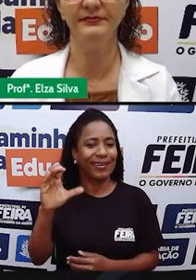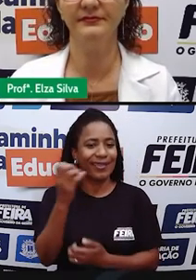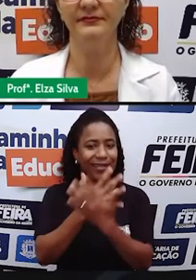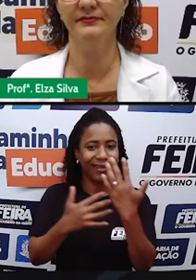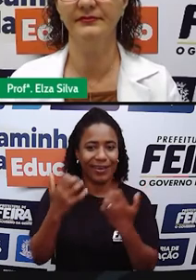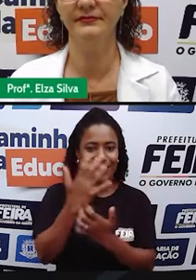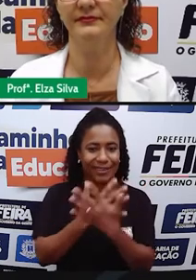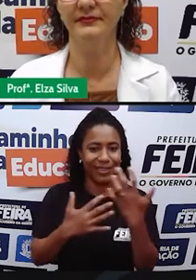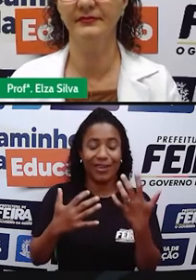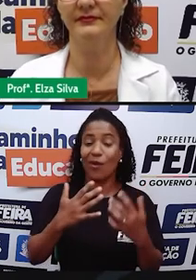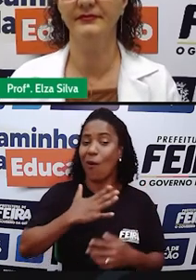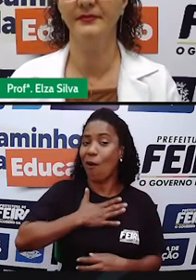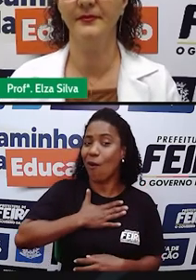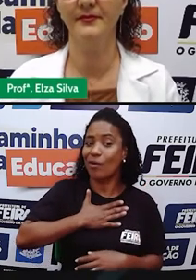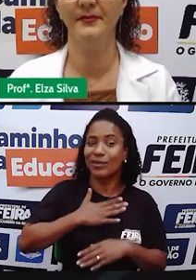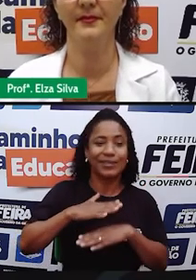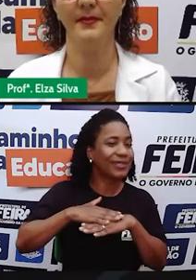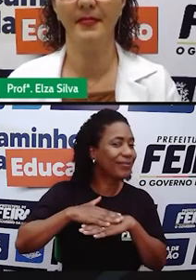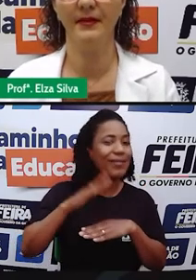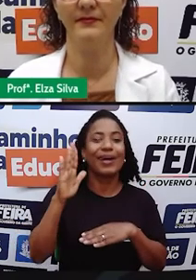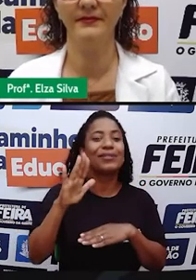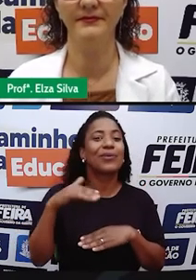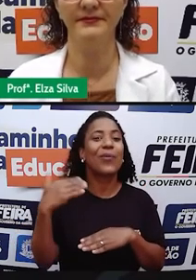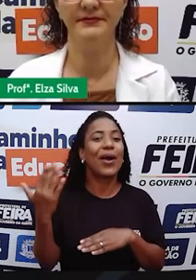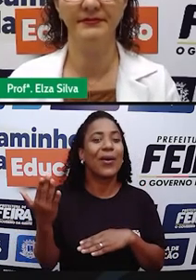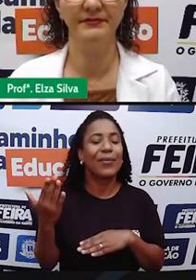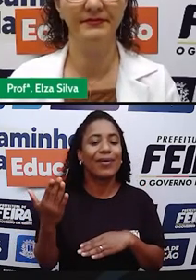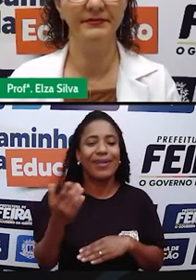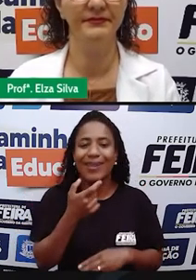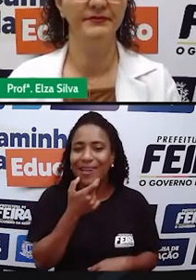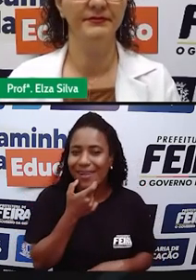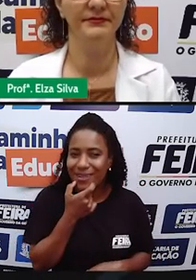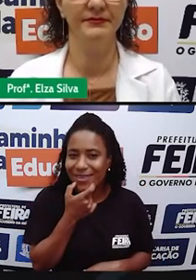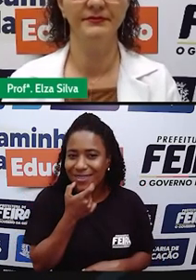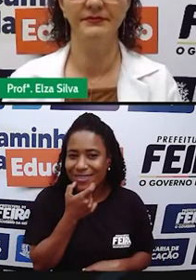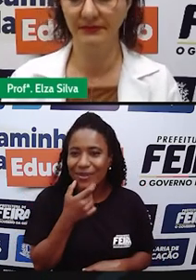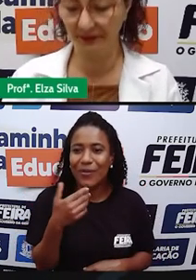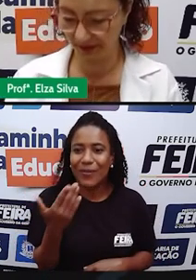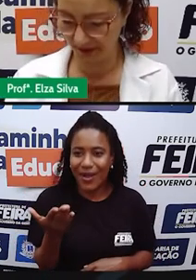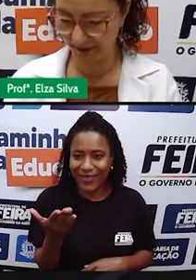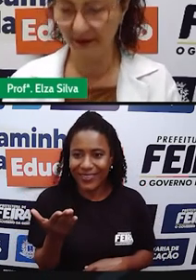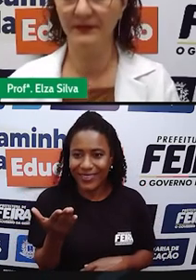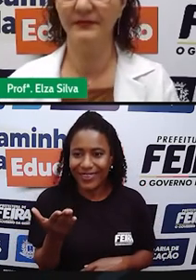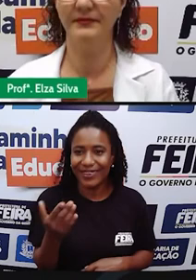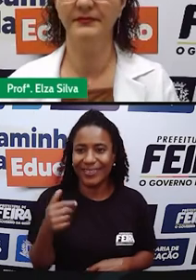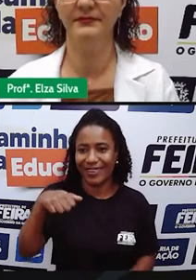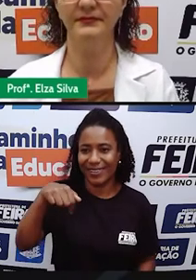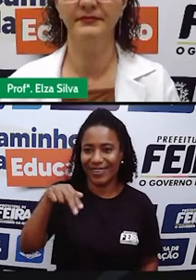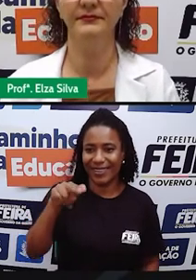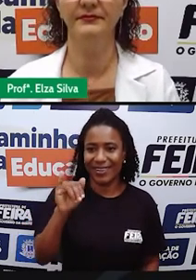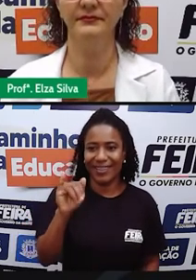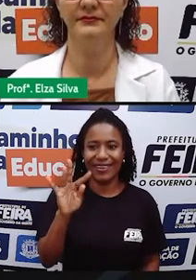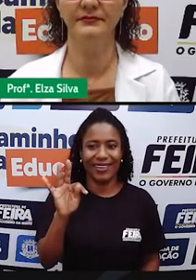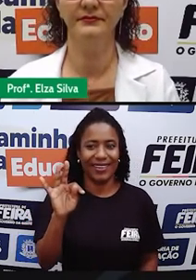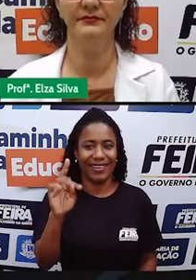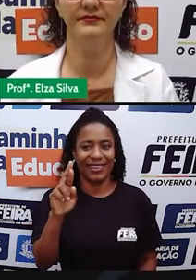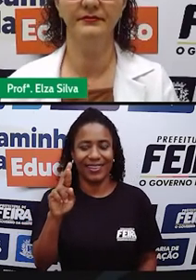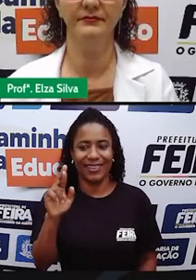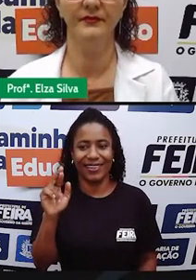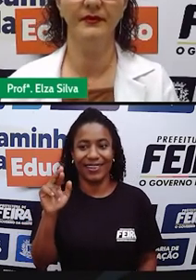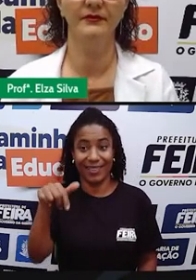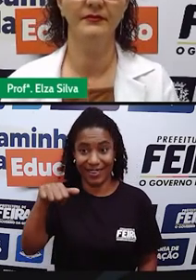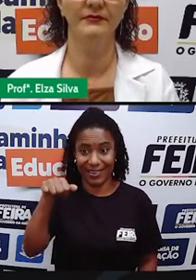Guitar. Guitar. Guitar. Então, vamos repetir. Ele toca guitar.